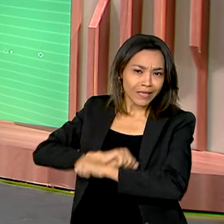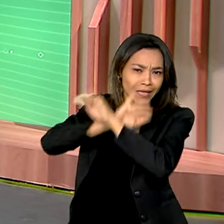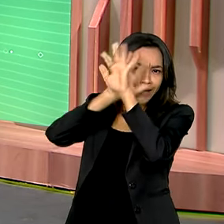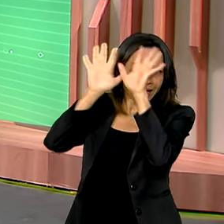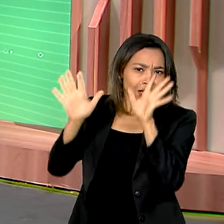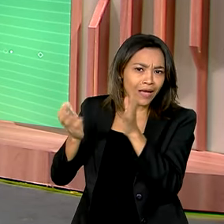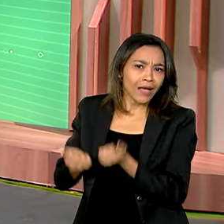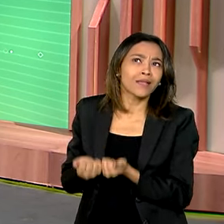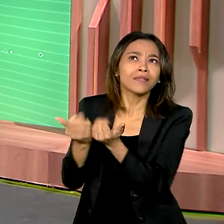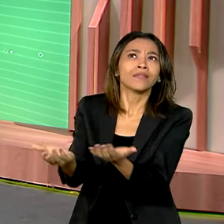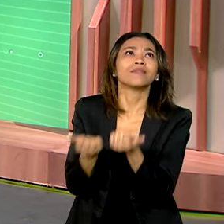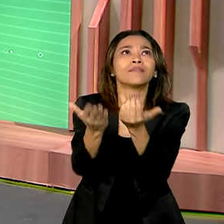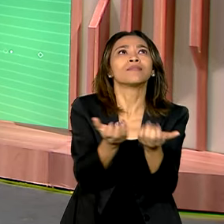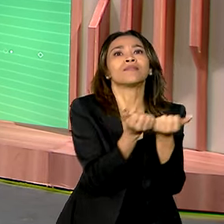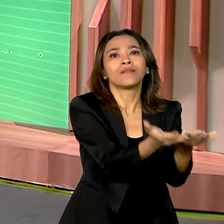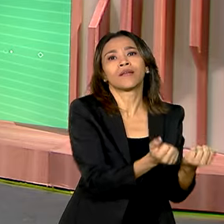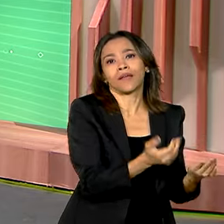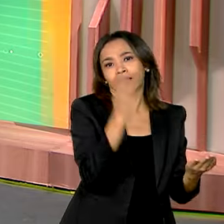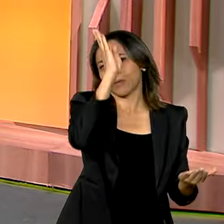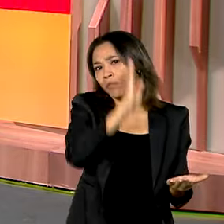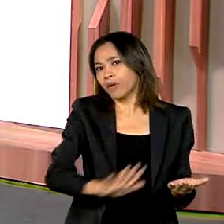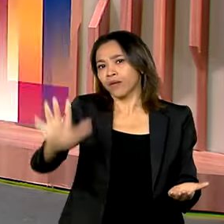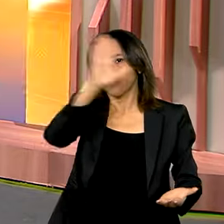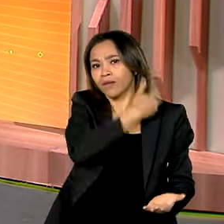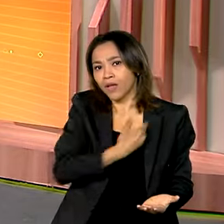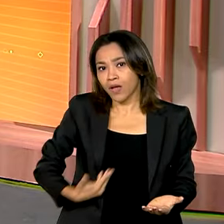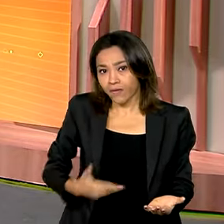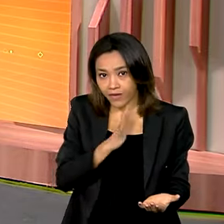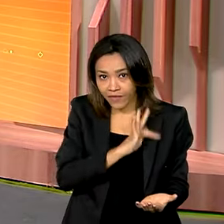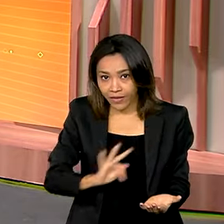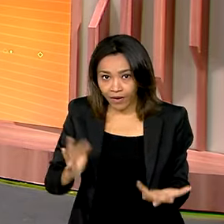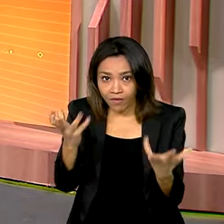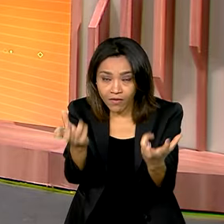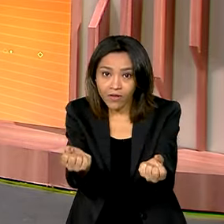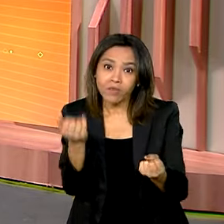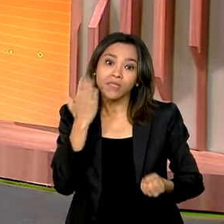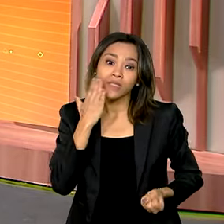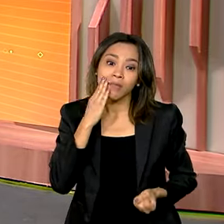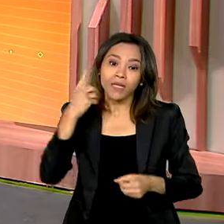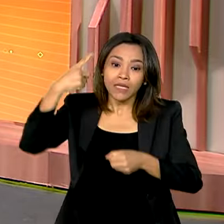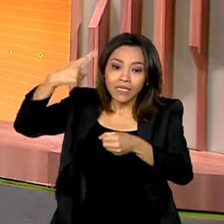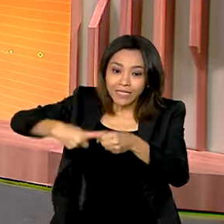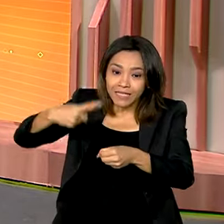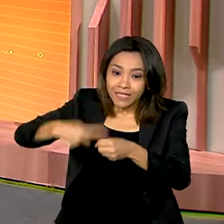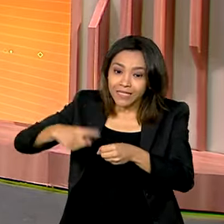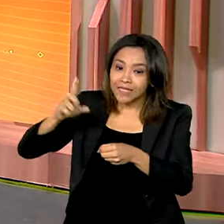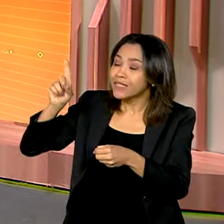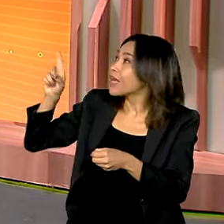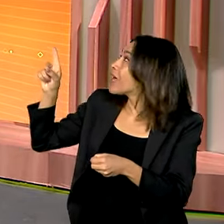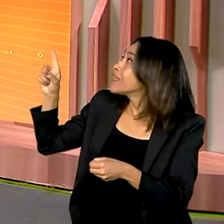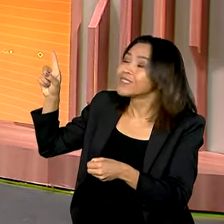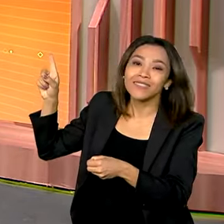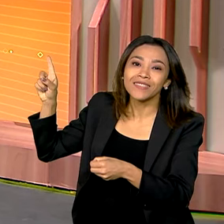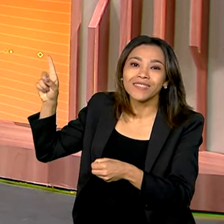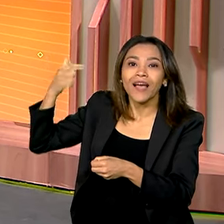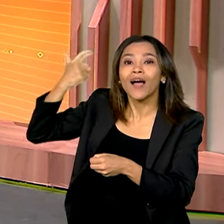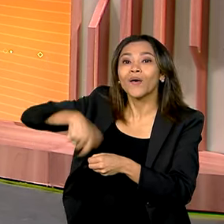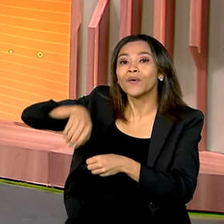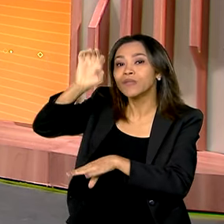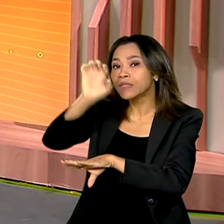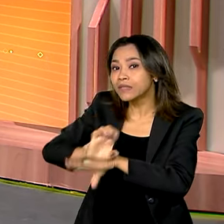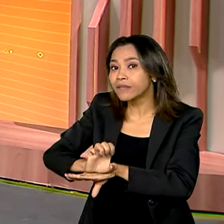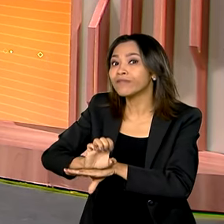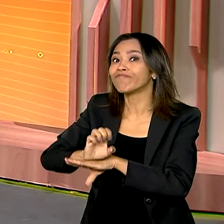federal. Vamos ver aqui no telão algumas das ações que chegaram até o município de Bom Jesus das Selvas, que fica no Maranhão, uma